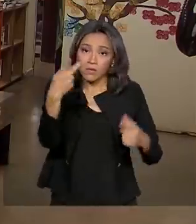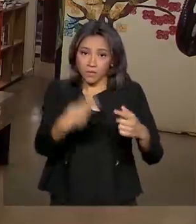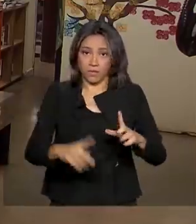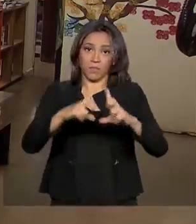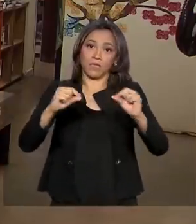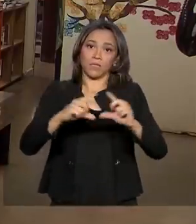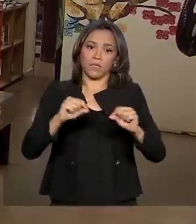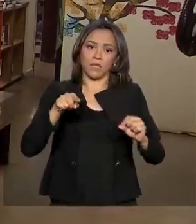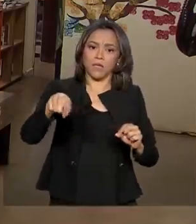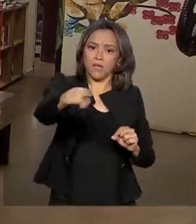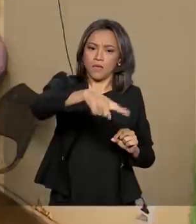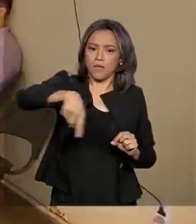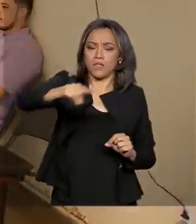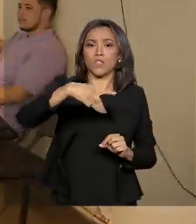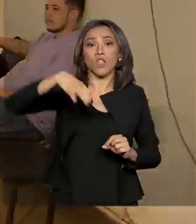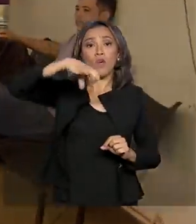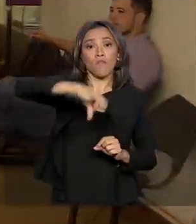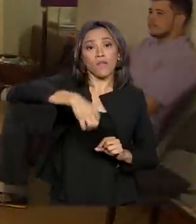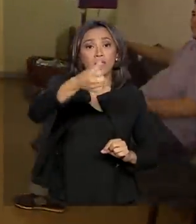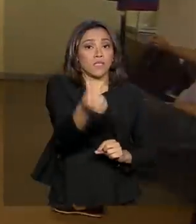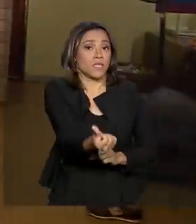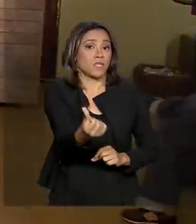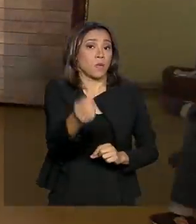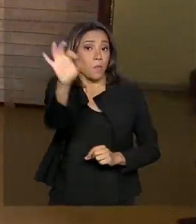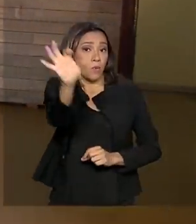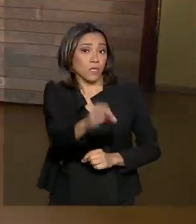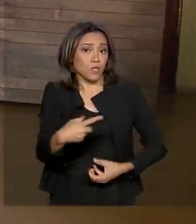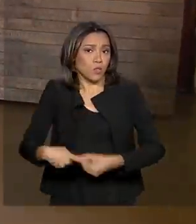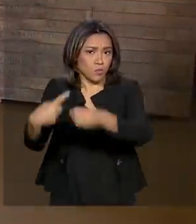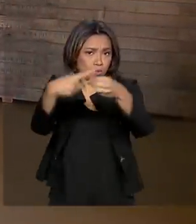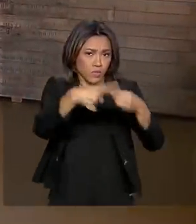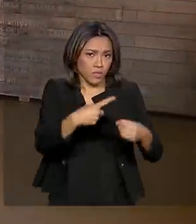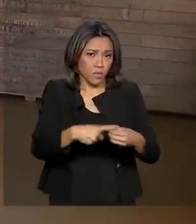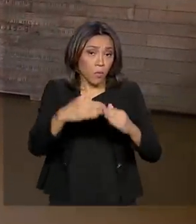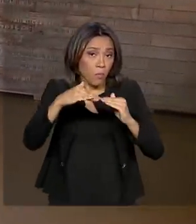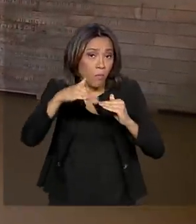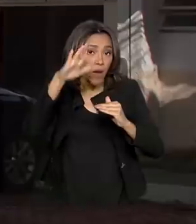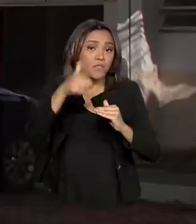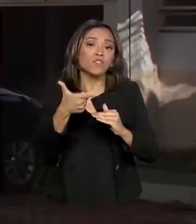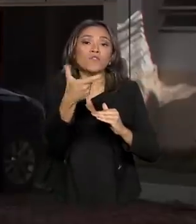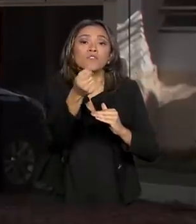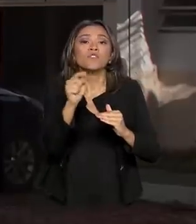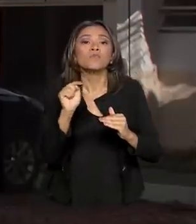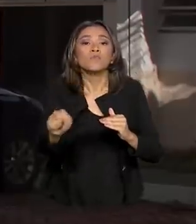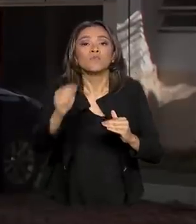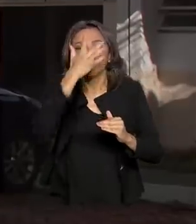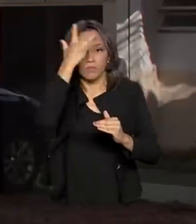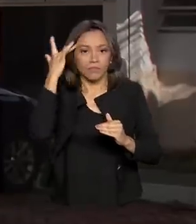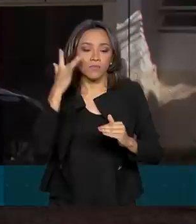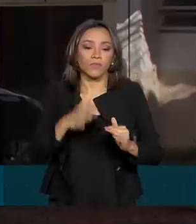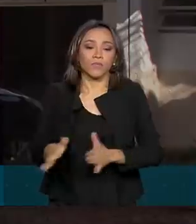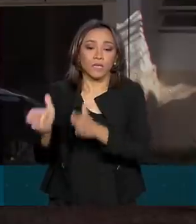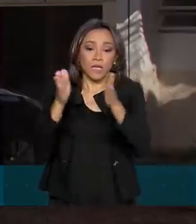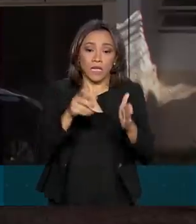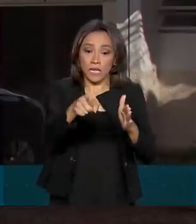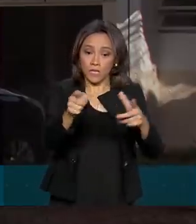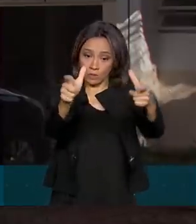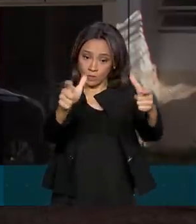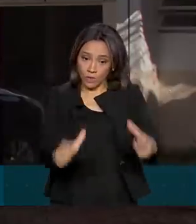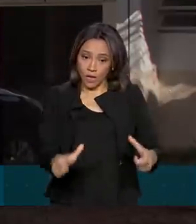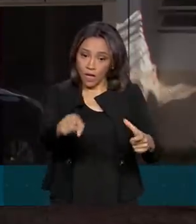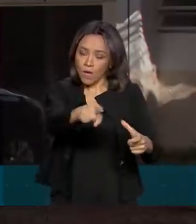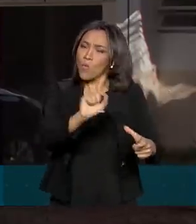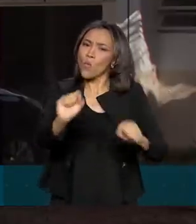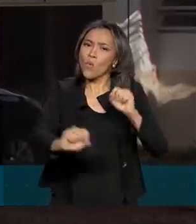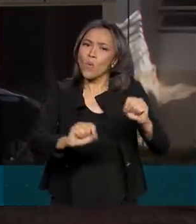Eles estão em 96% dos municípios, com mais de 20 mil habitantes. Os centros de referência existem para atender